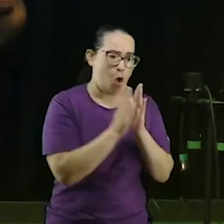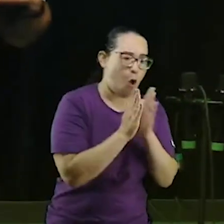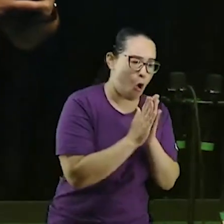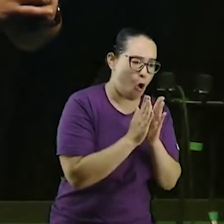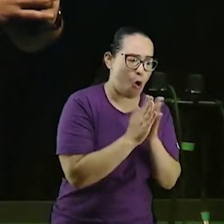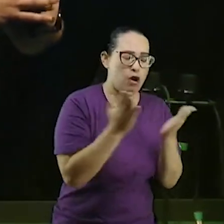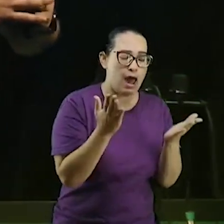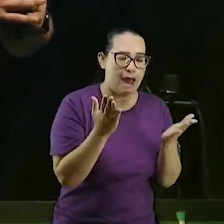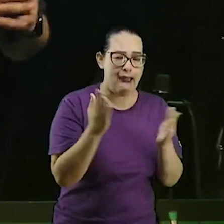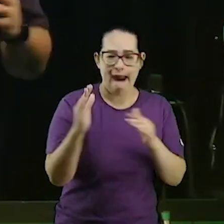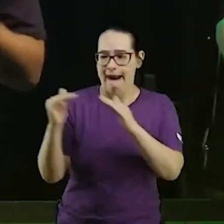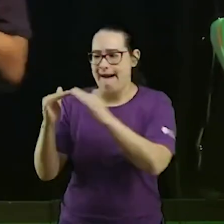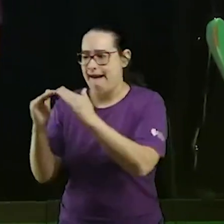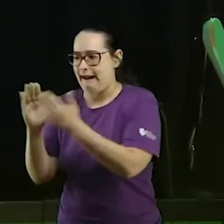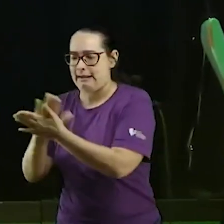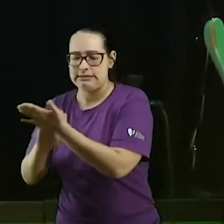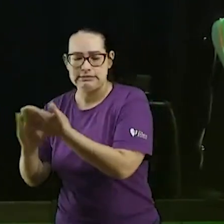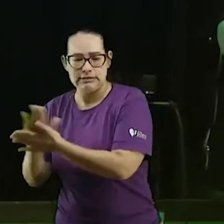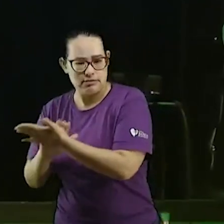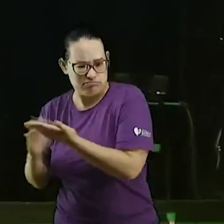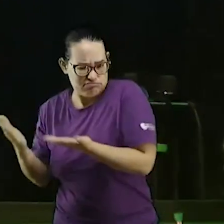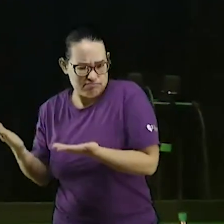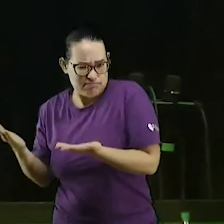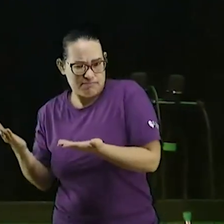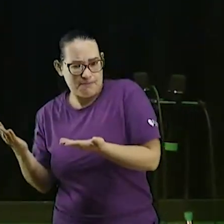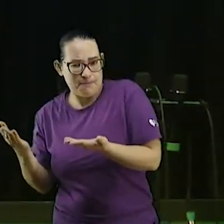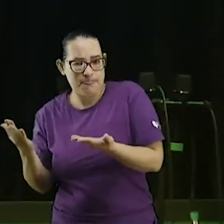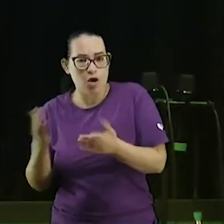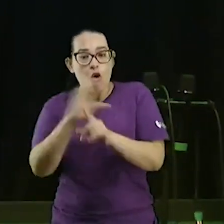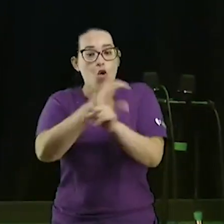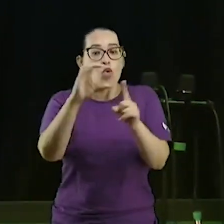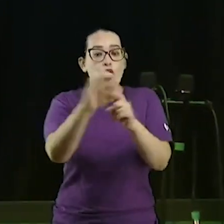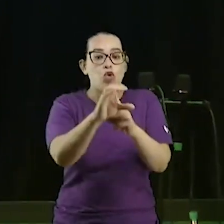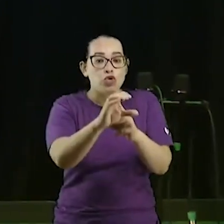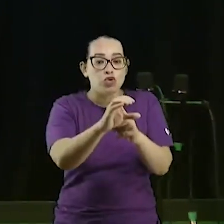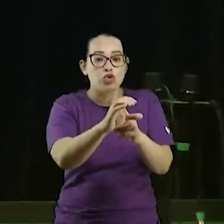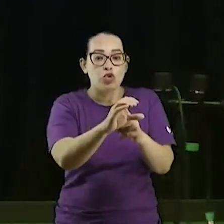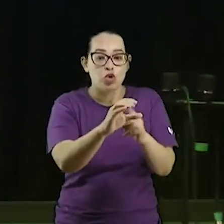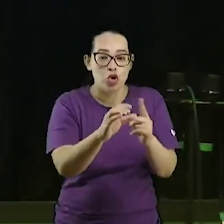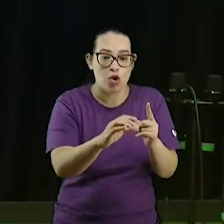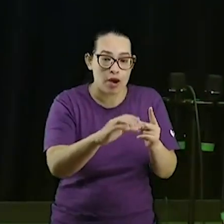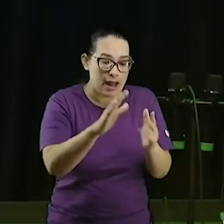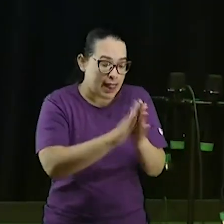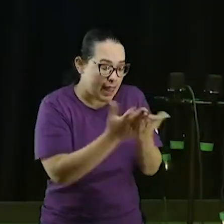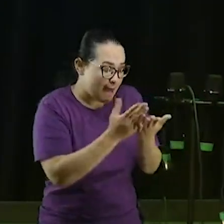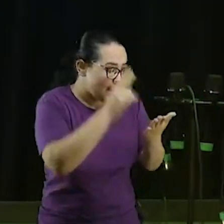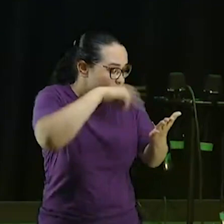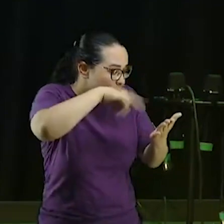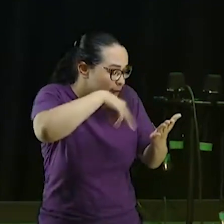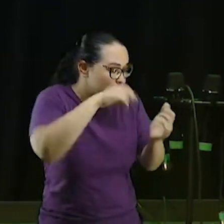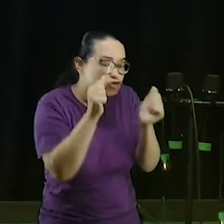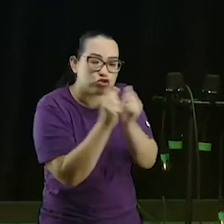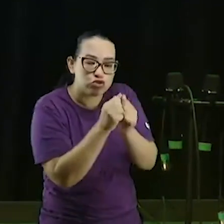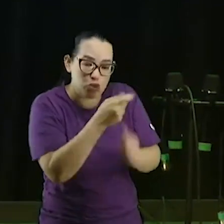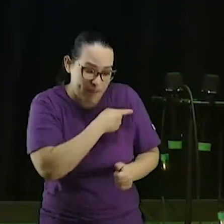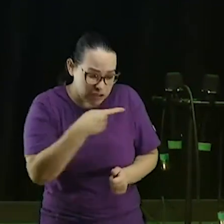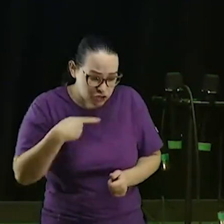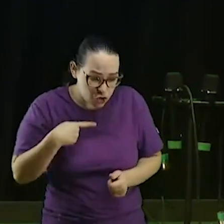no culto leia a bíblia com o pastor mas não lê ela em casa não precisa